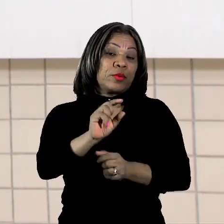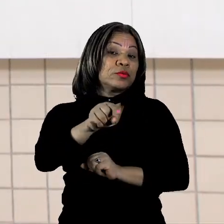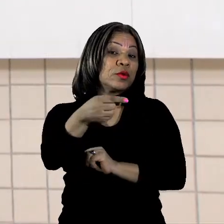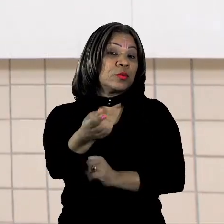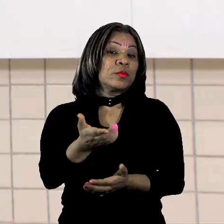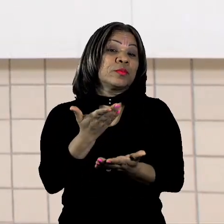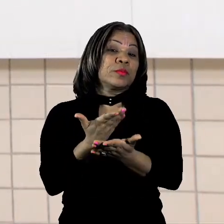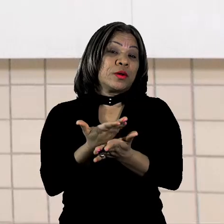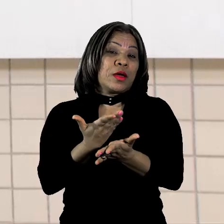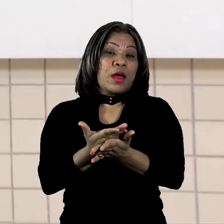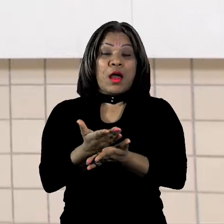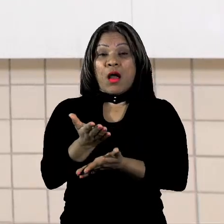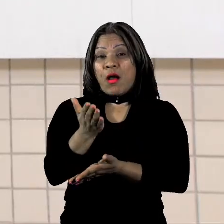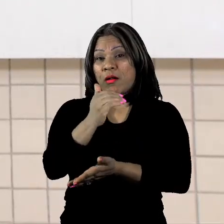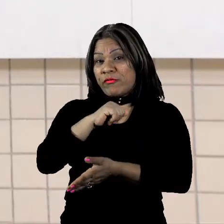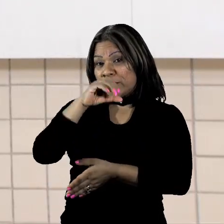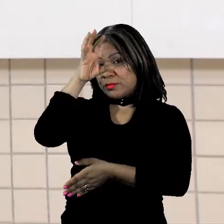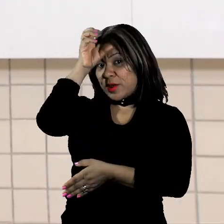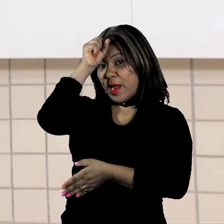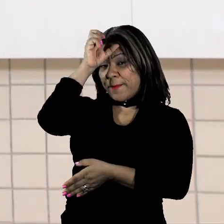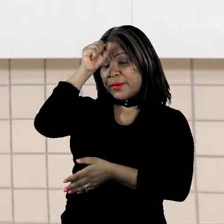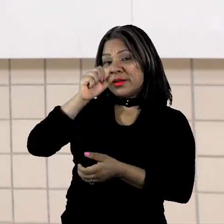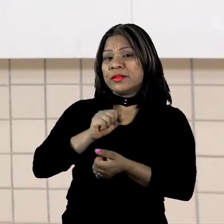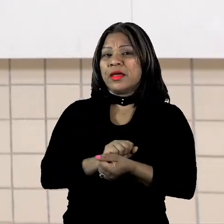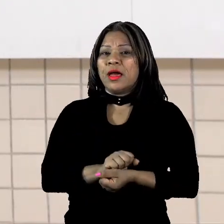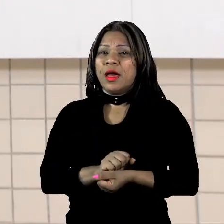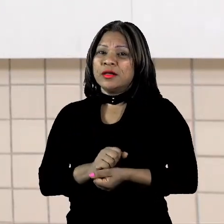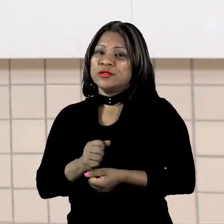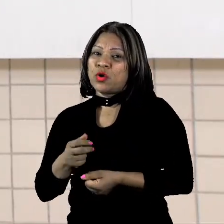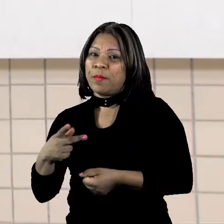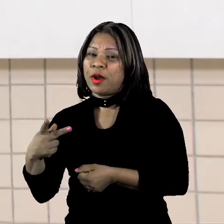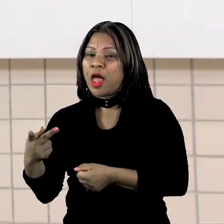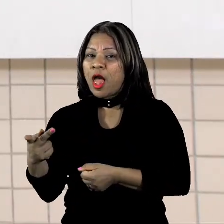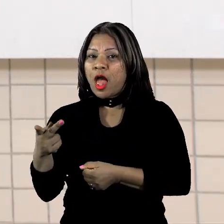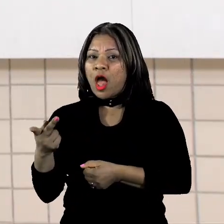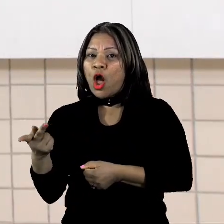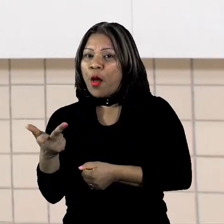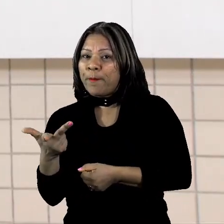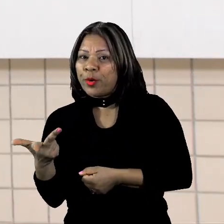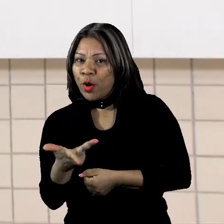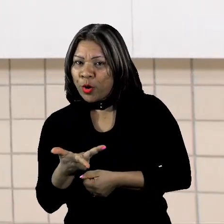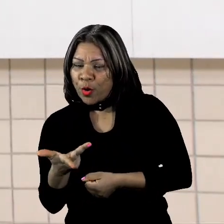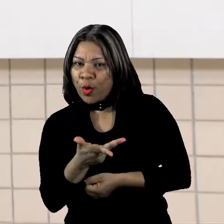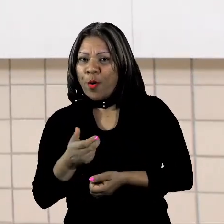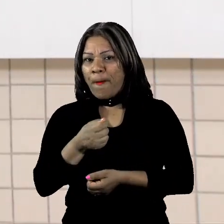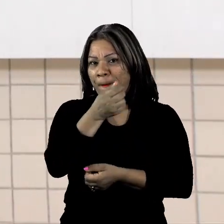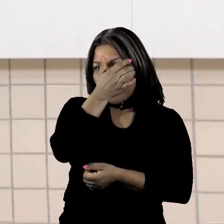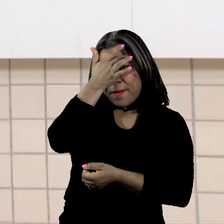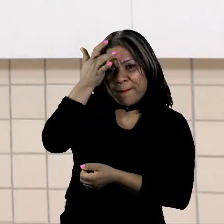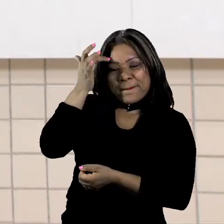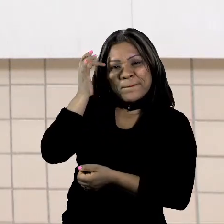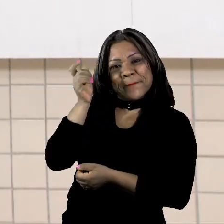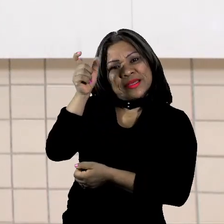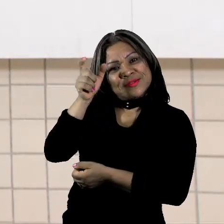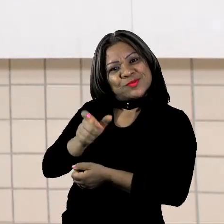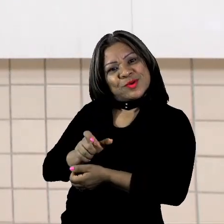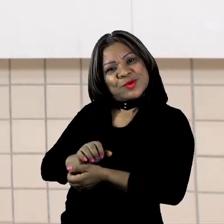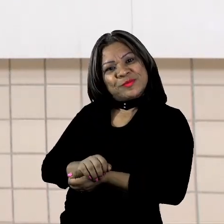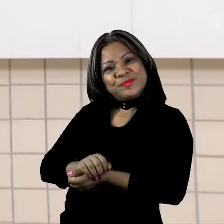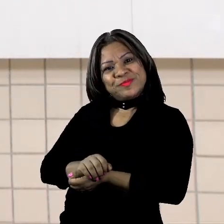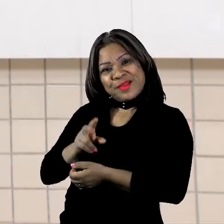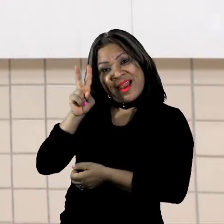vamos aprender sobre pronome pessoal. E lembre-se, o nosso conhecimento não pode parar.